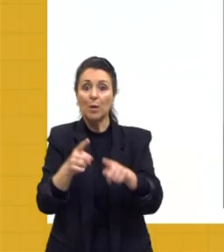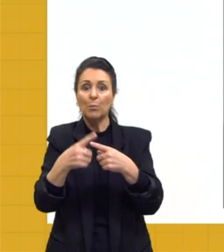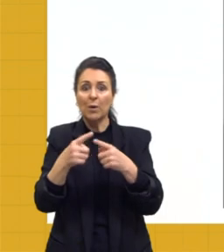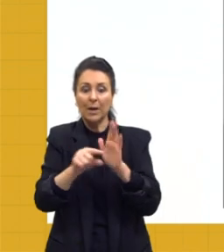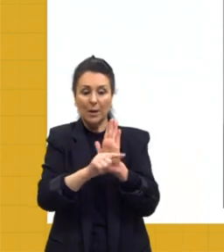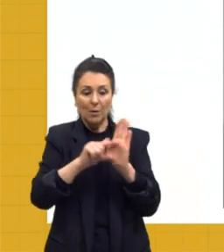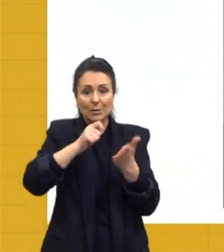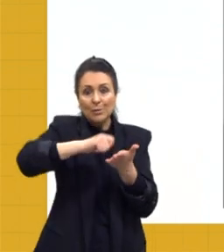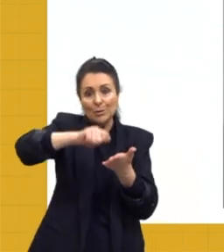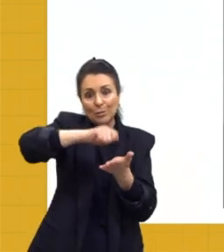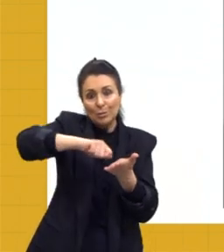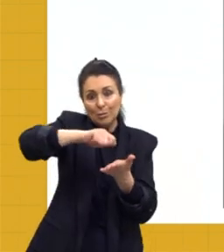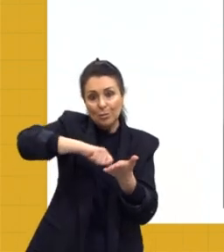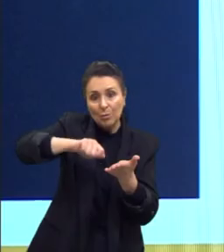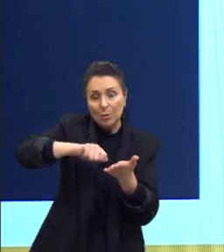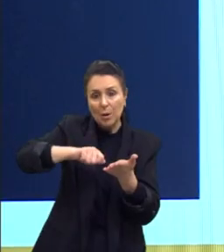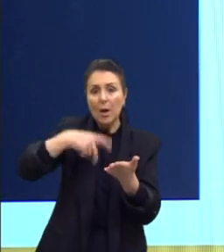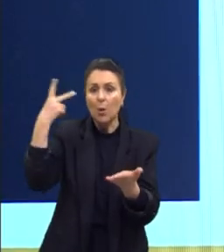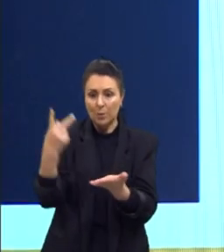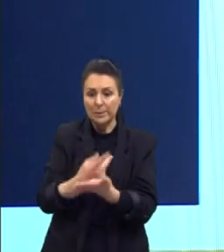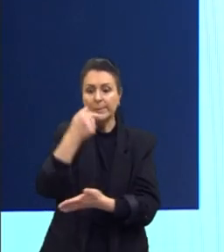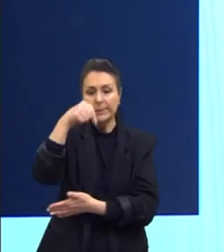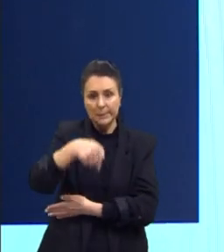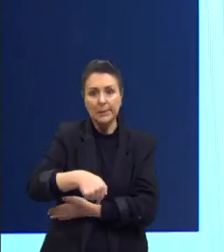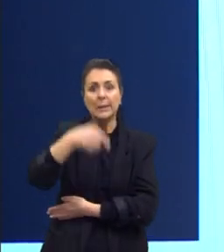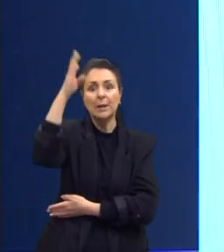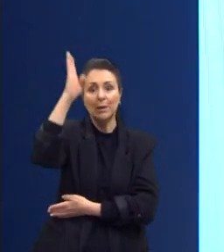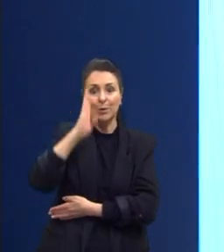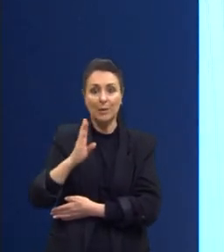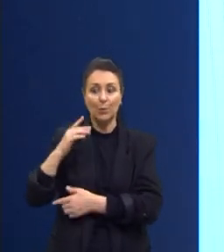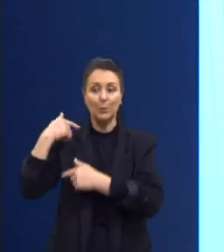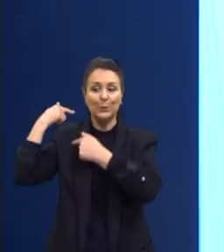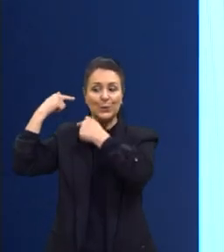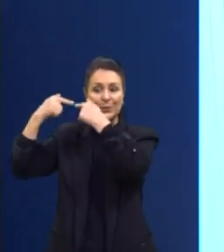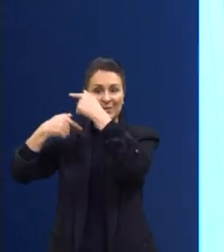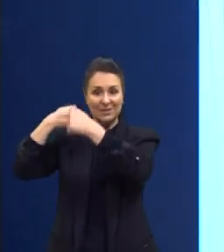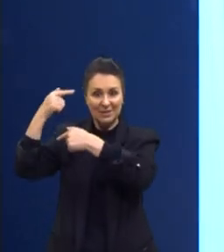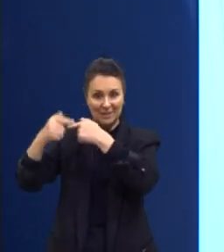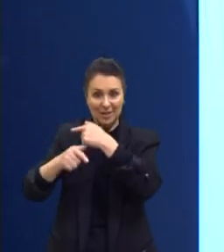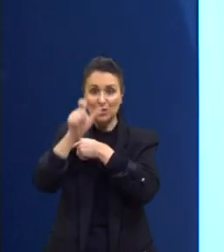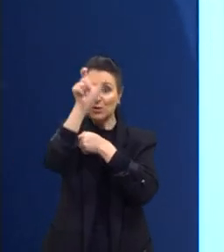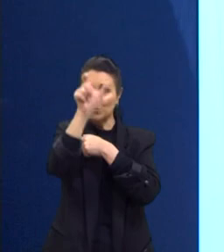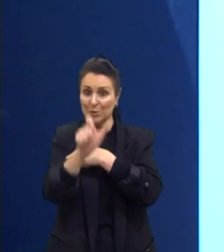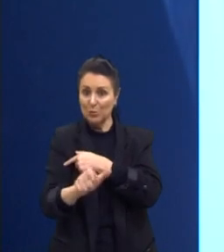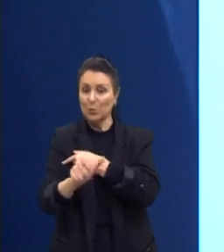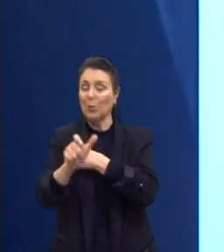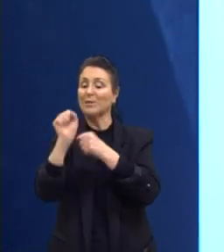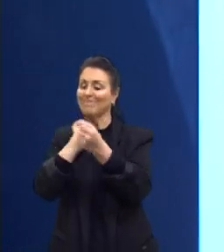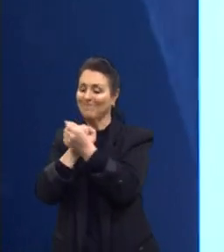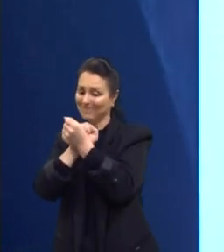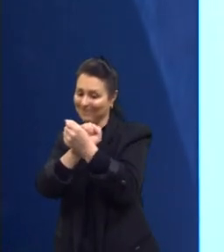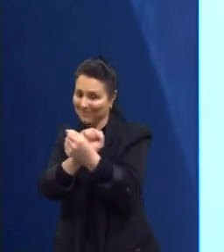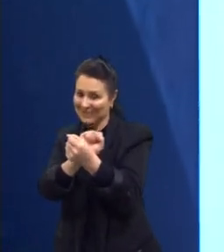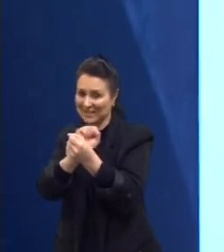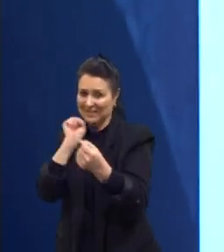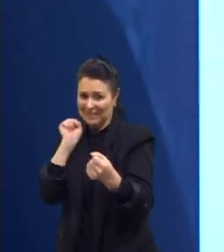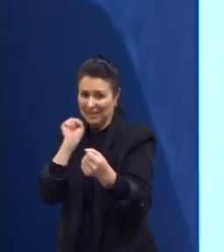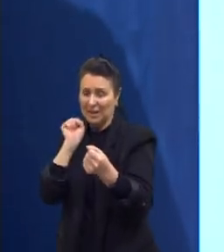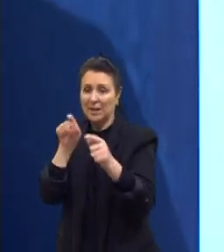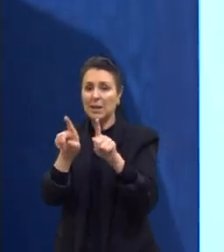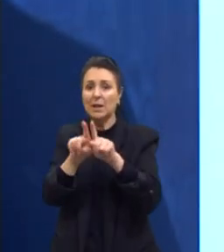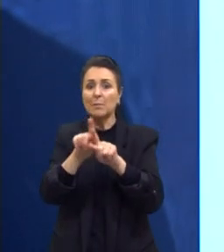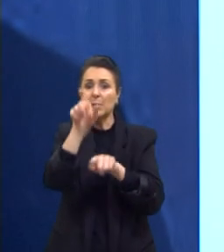negro. E isso era uma coisa que acontecia no Brasil. Que os descendentes de pessoas escravizadas, descendentes de pessoas negras,